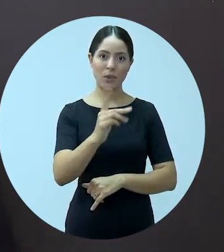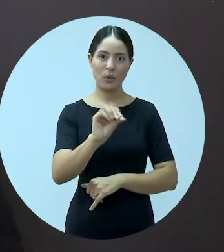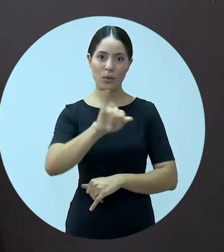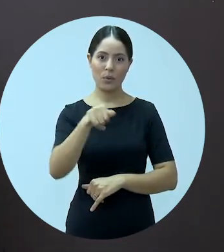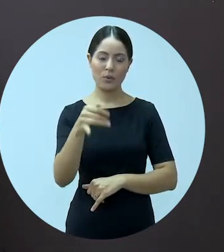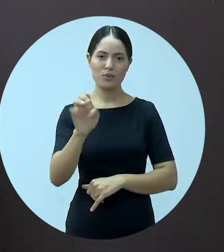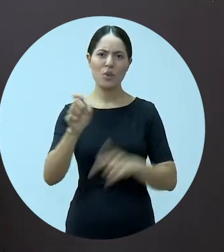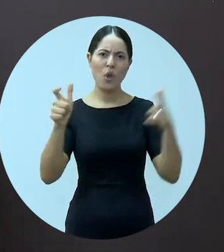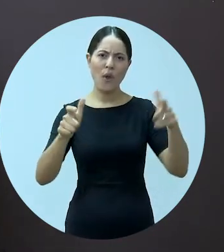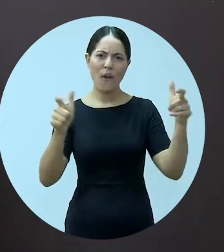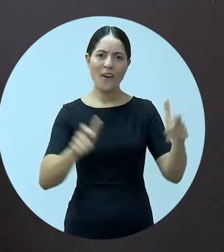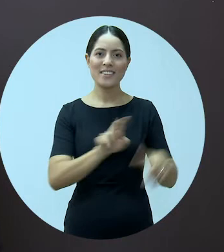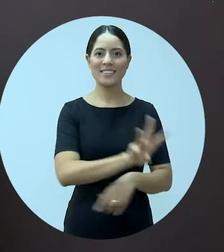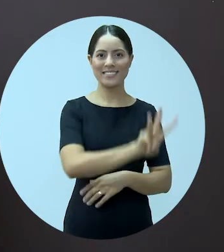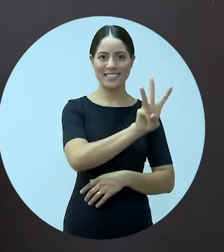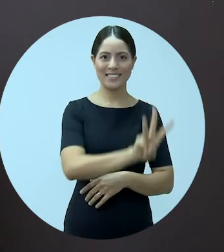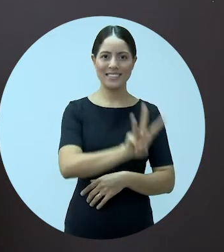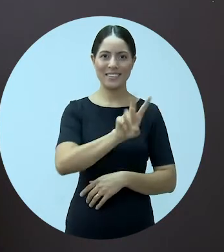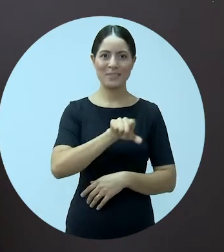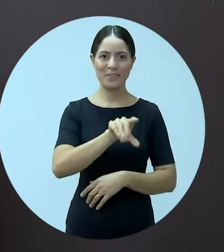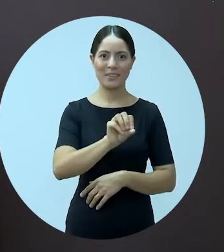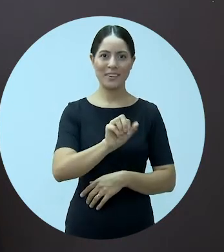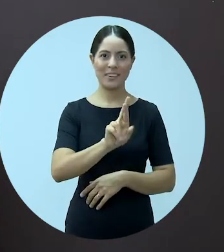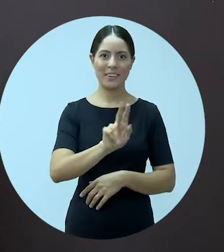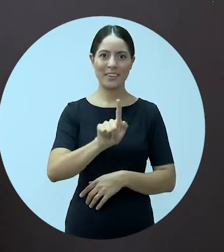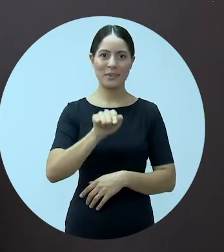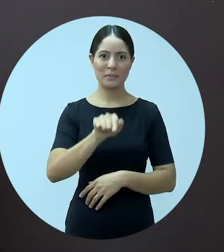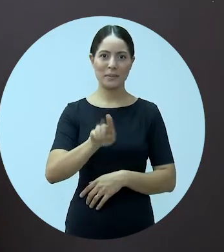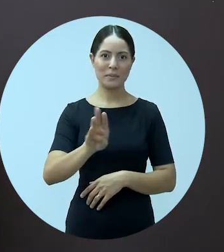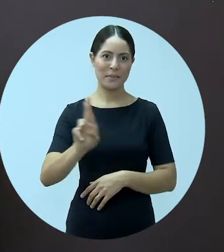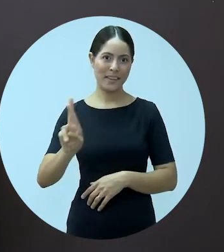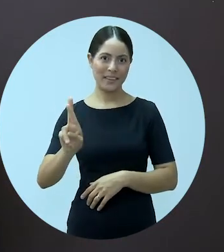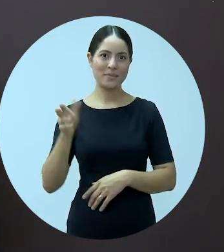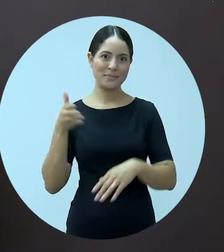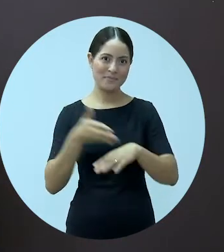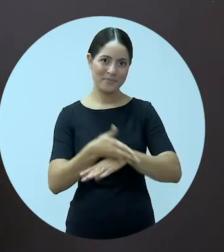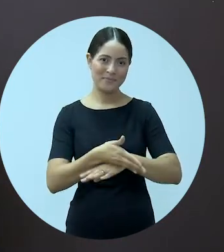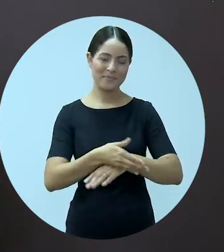disponibilizado no nosso site www.oab.org.br.